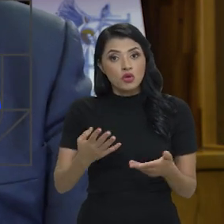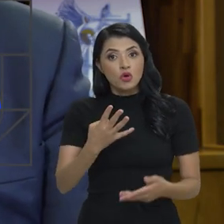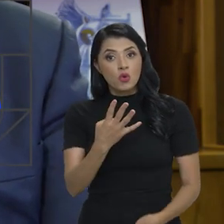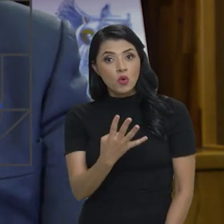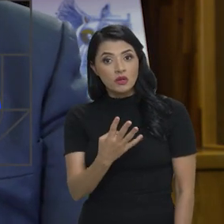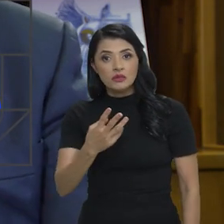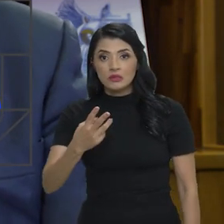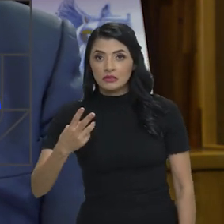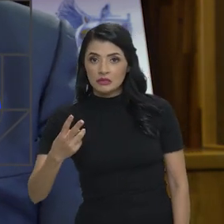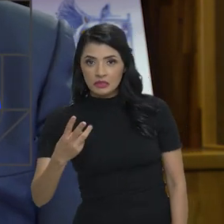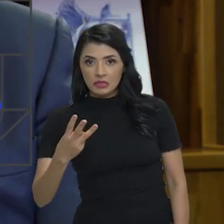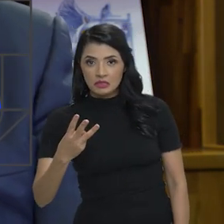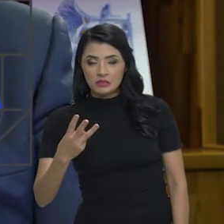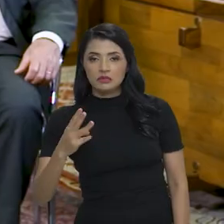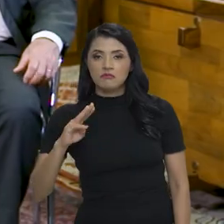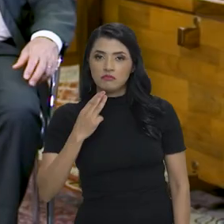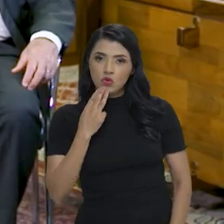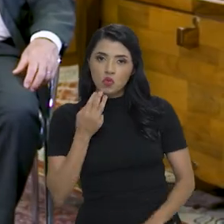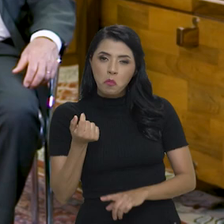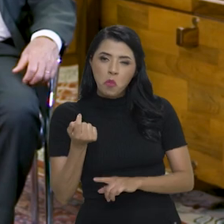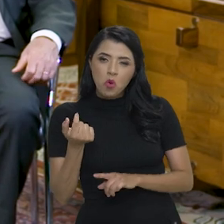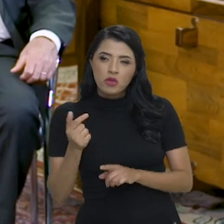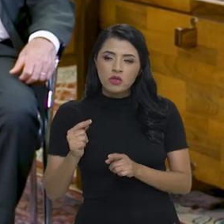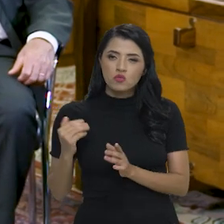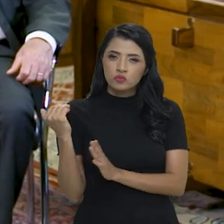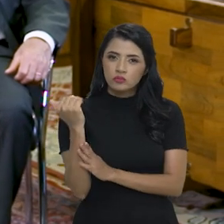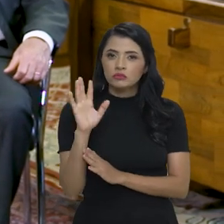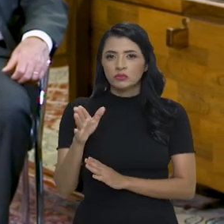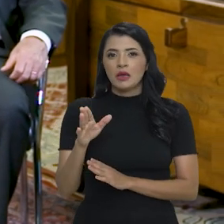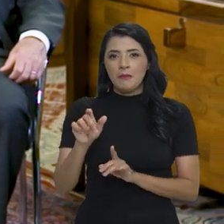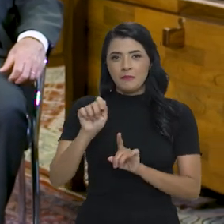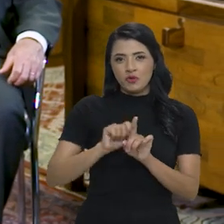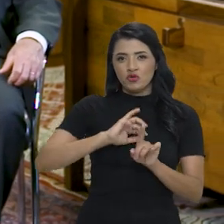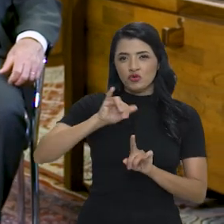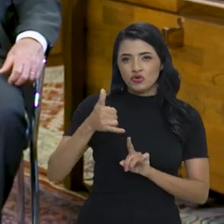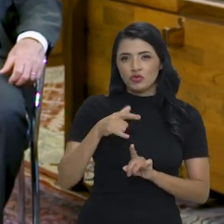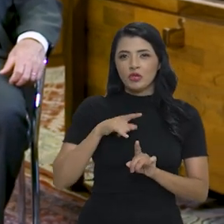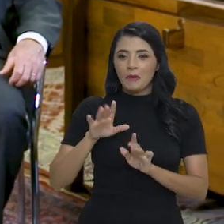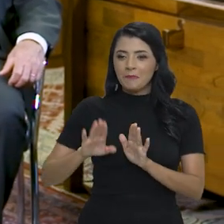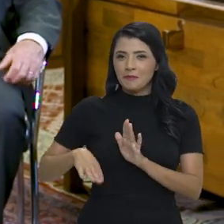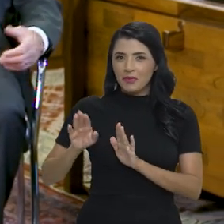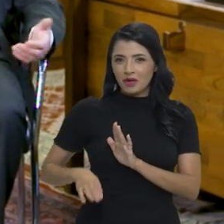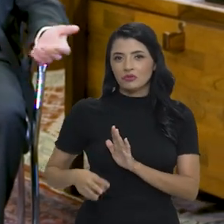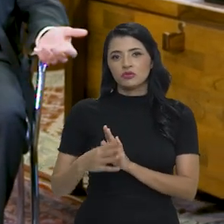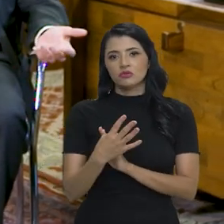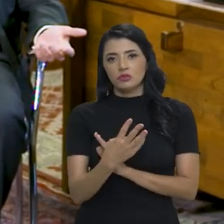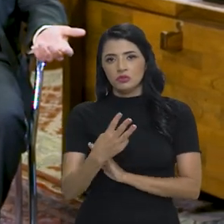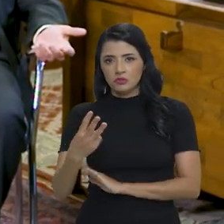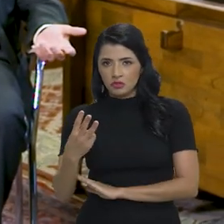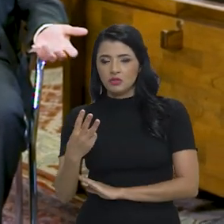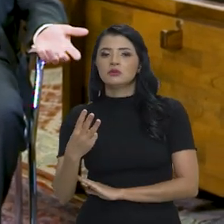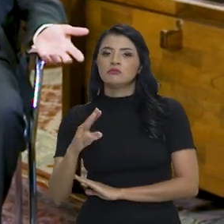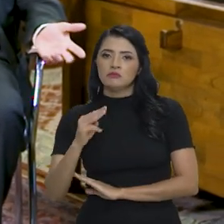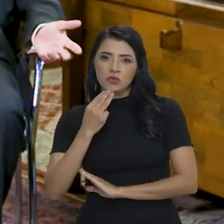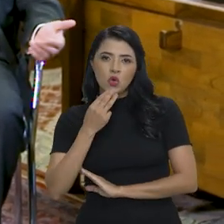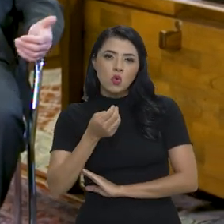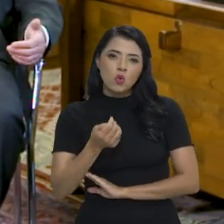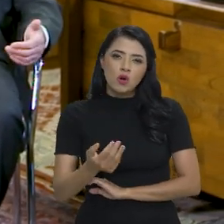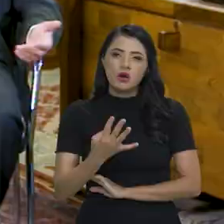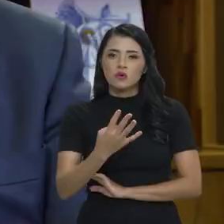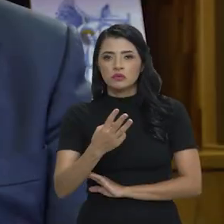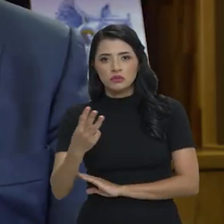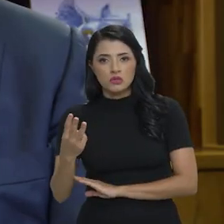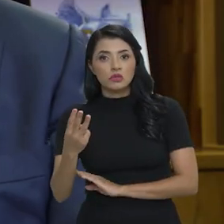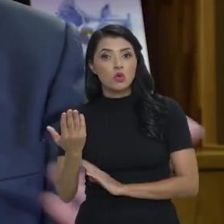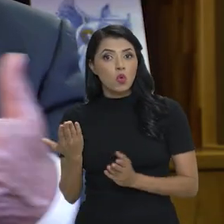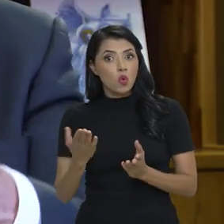hoje estamos com 43 milhões e um pouquinho. Quando assumimos dia 1º de janeiro, estávamos abaixo dos 43 milhões, quase